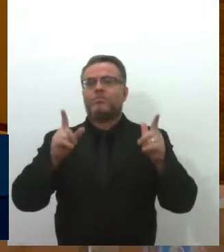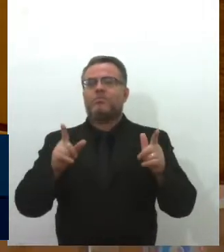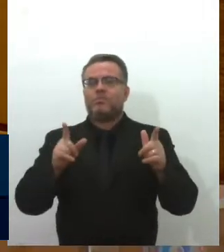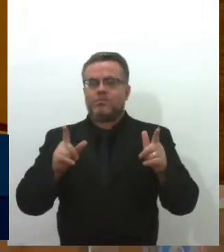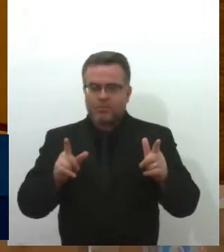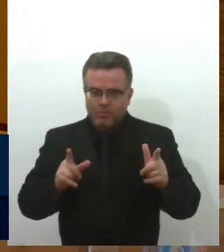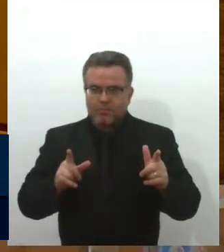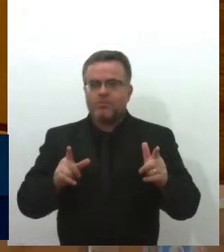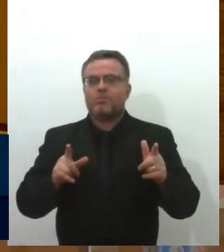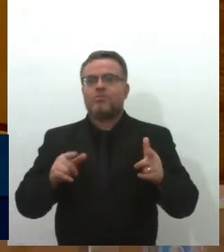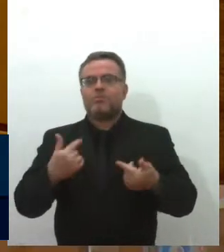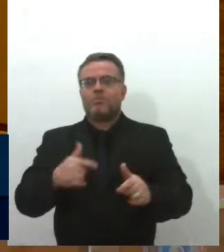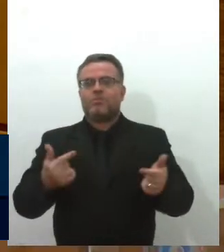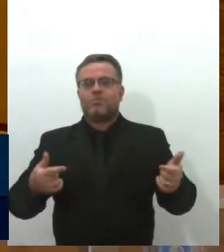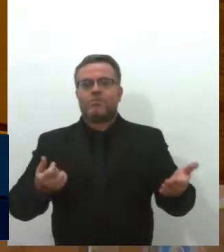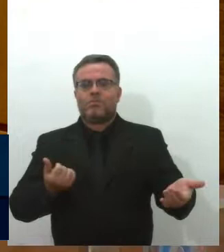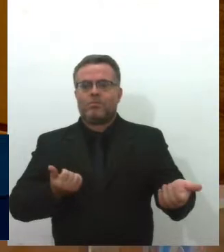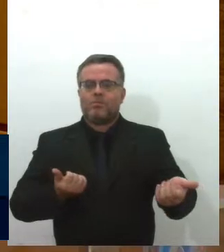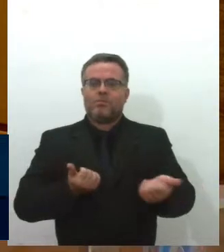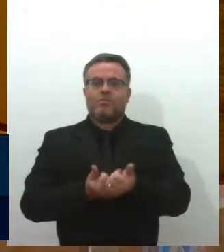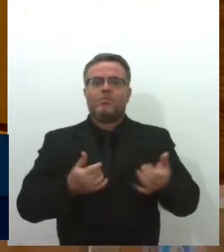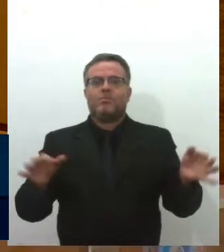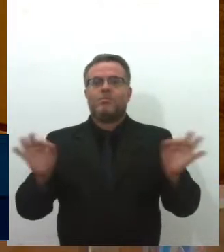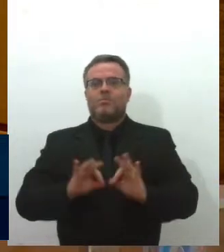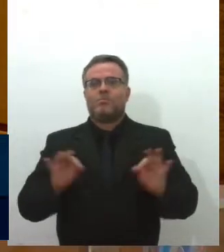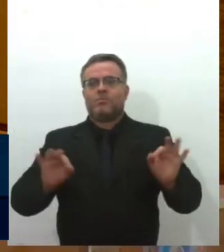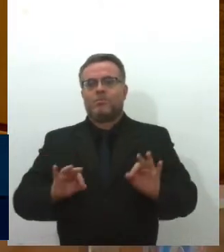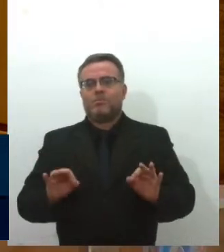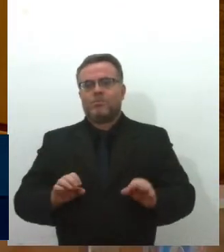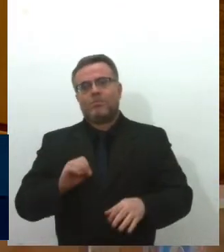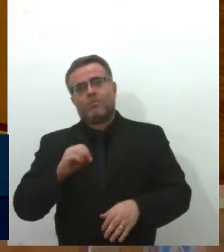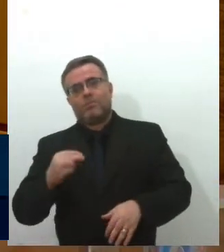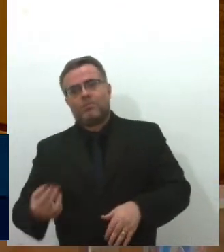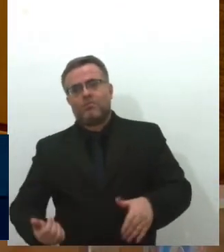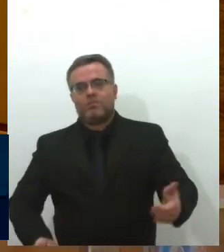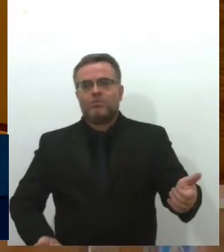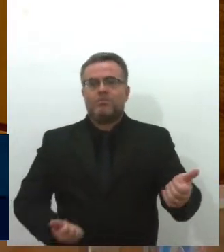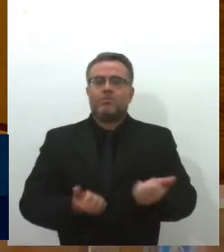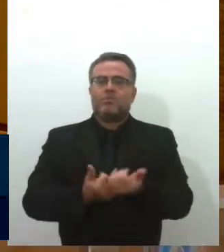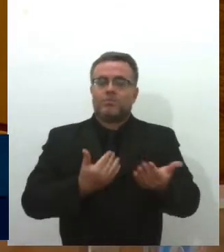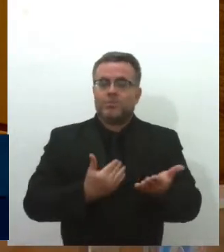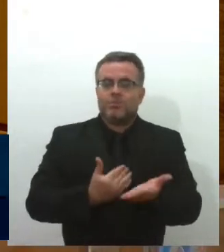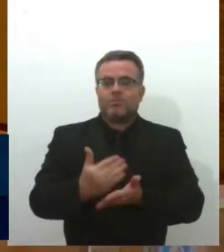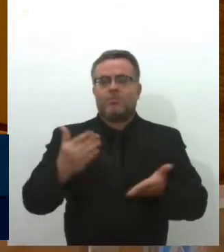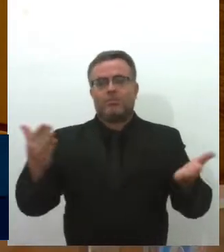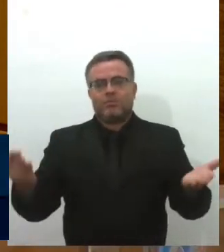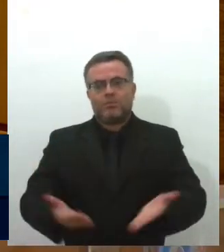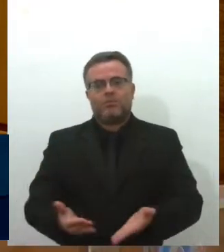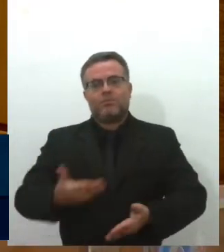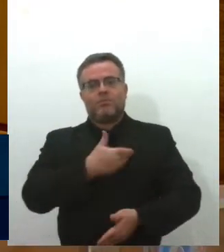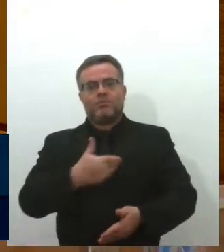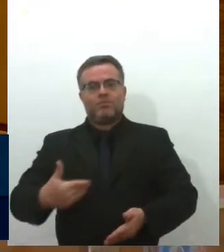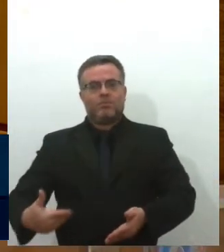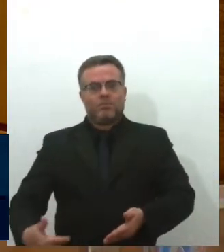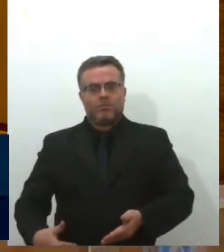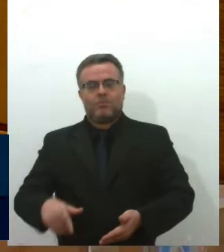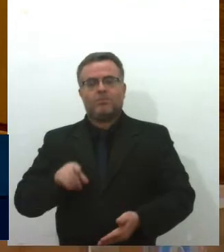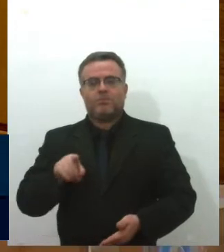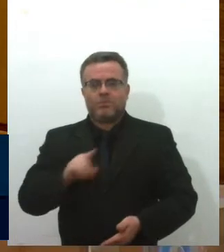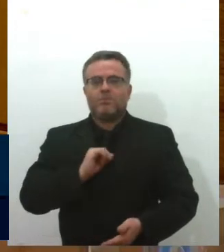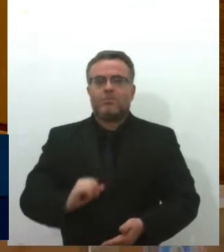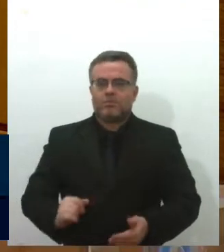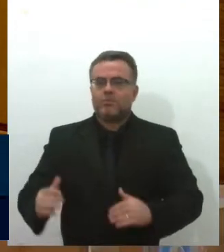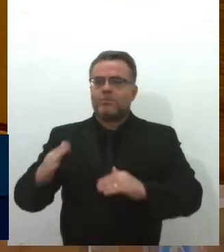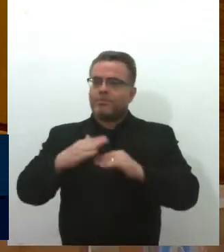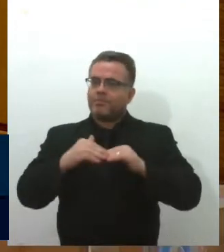não ter apoio nenhum e passar a ser apoiado pelo poder público, ser acolhido